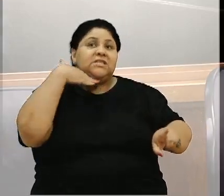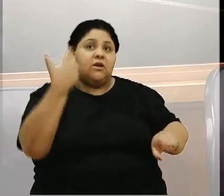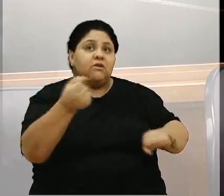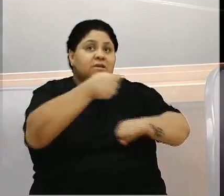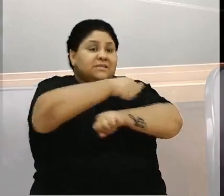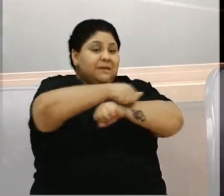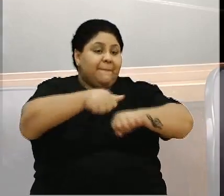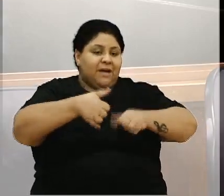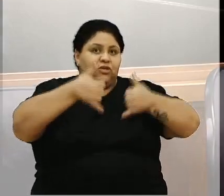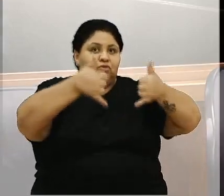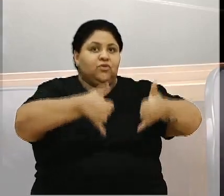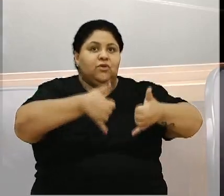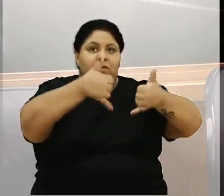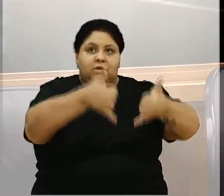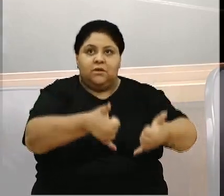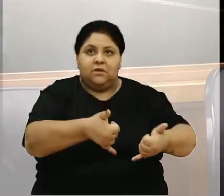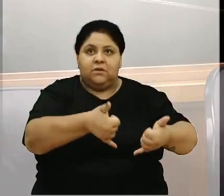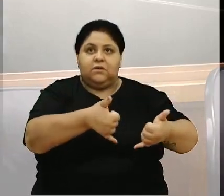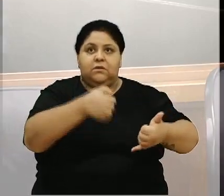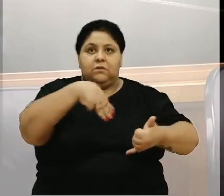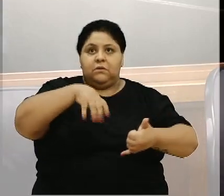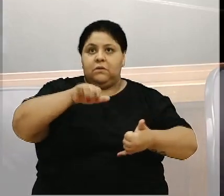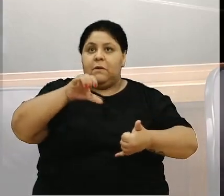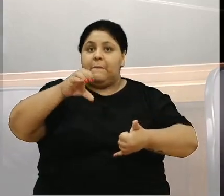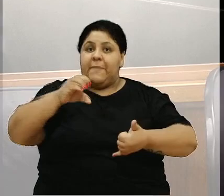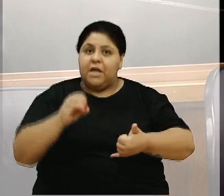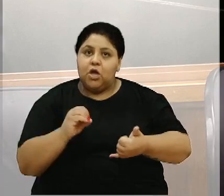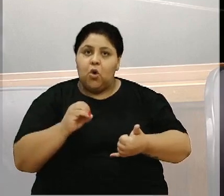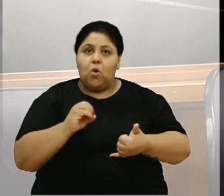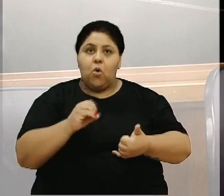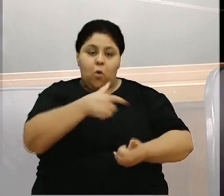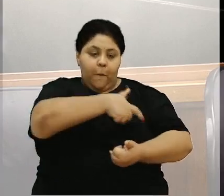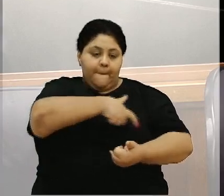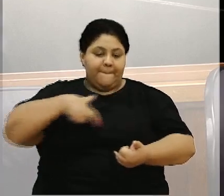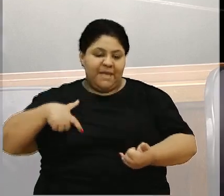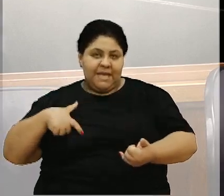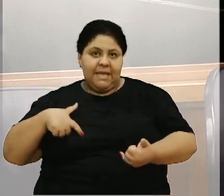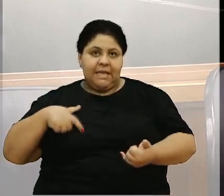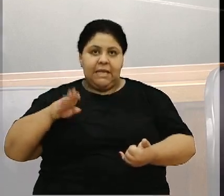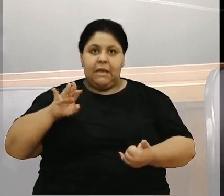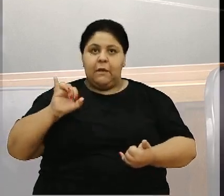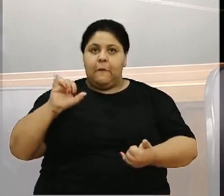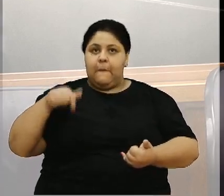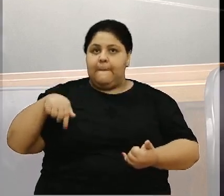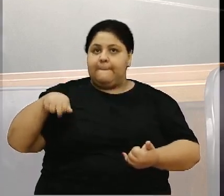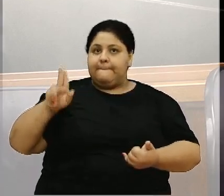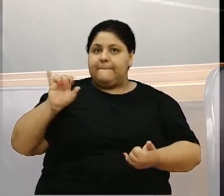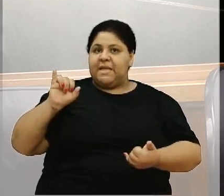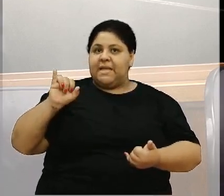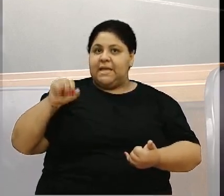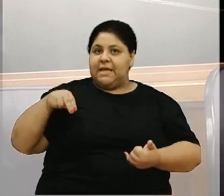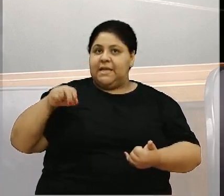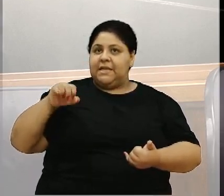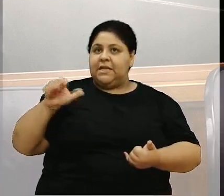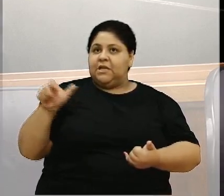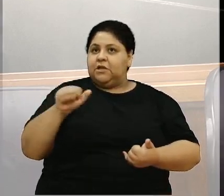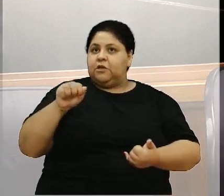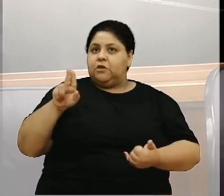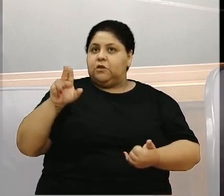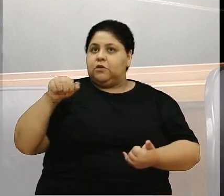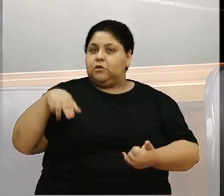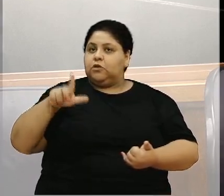salto, maiô, biquíni, sunga. Então, por favor, doação não é